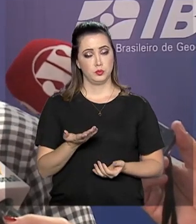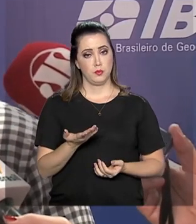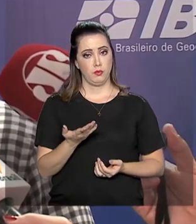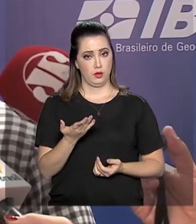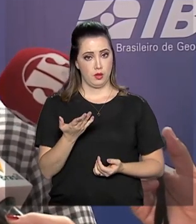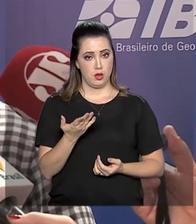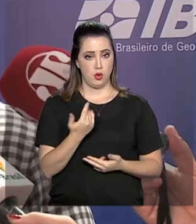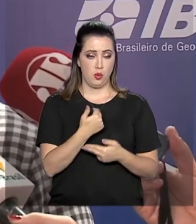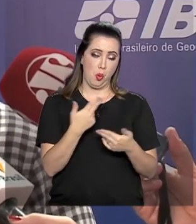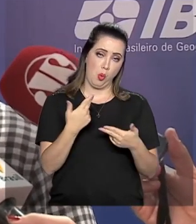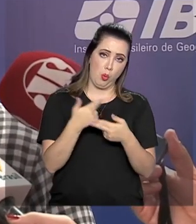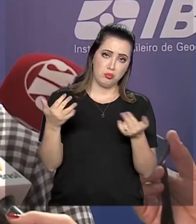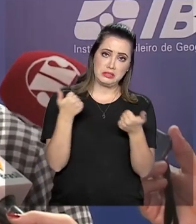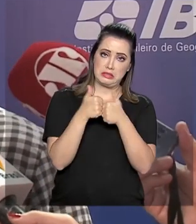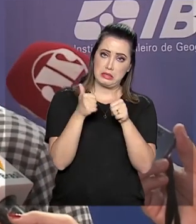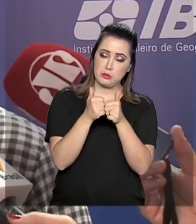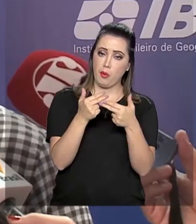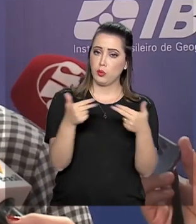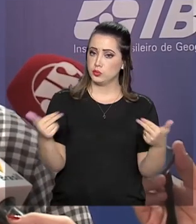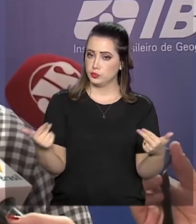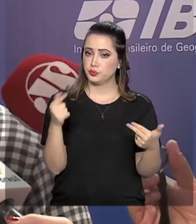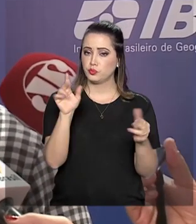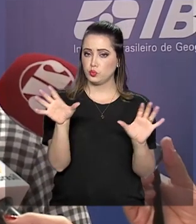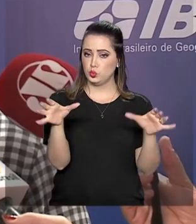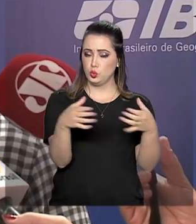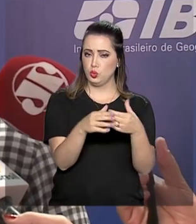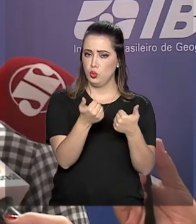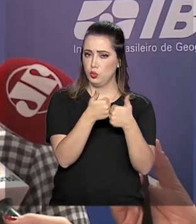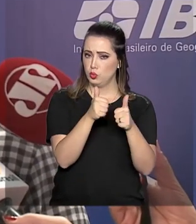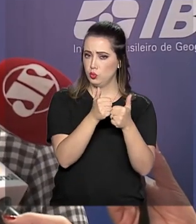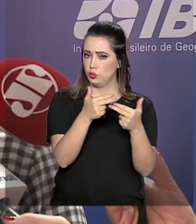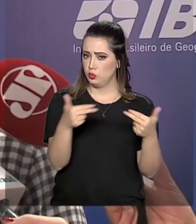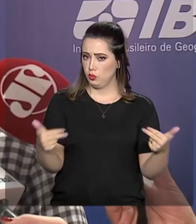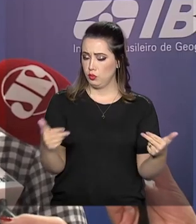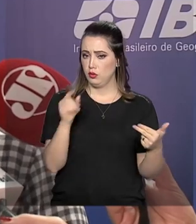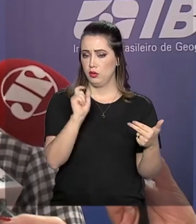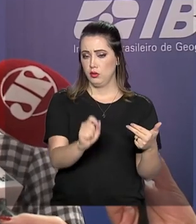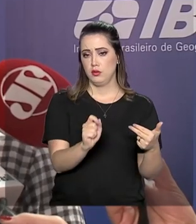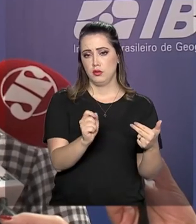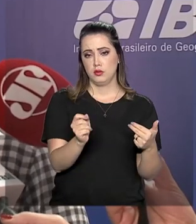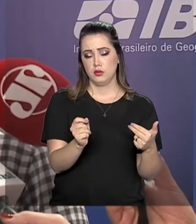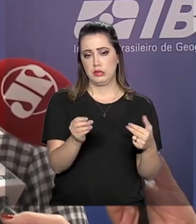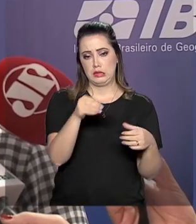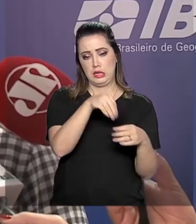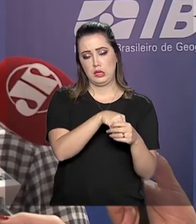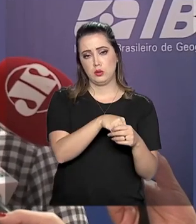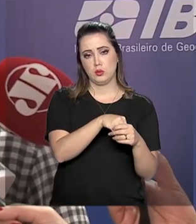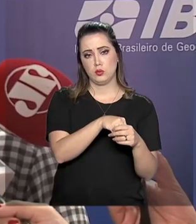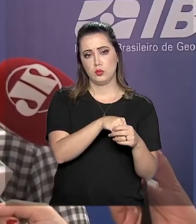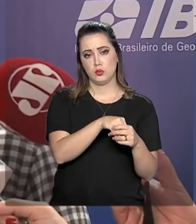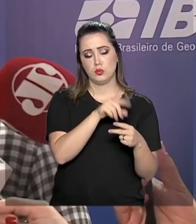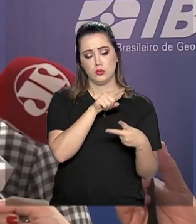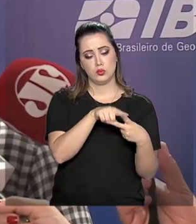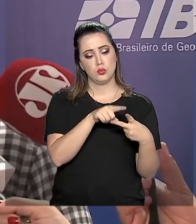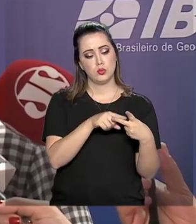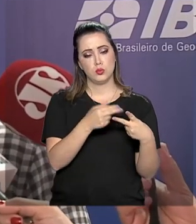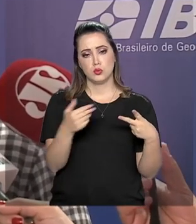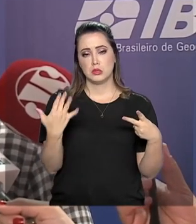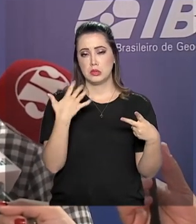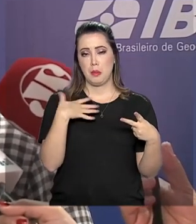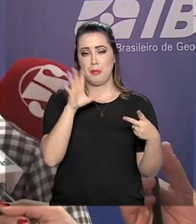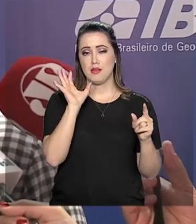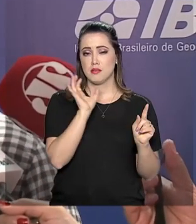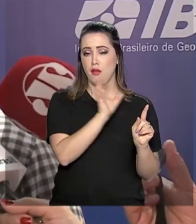No caso dos transportes, esse grupo, ele traz dentro dele os dois itens que mais